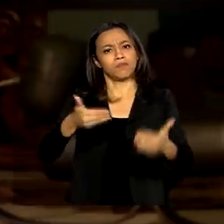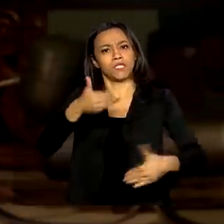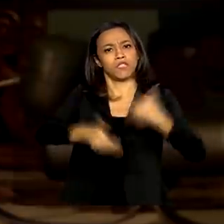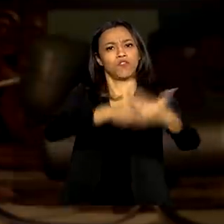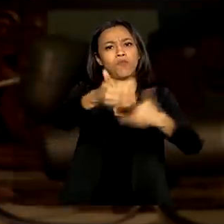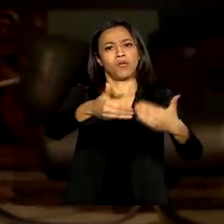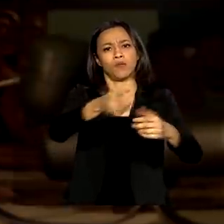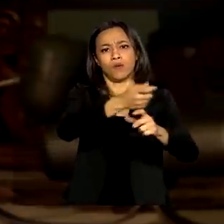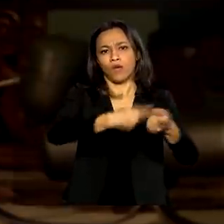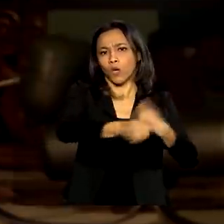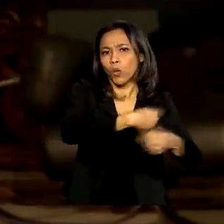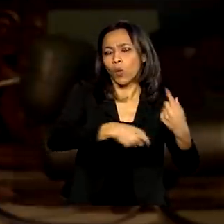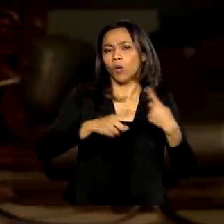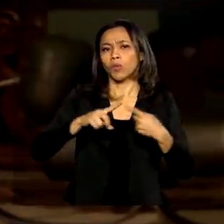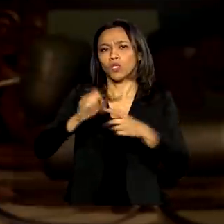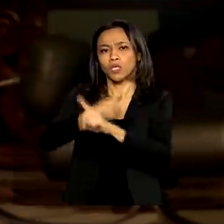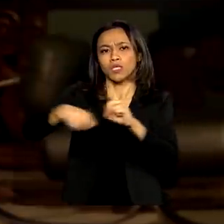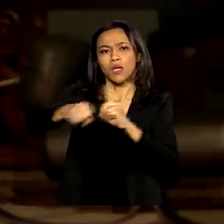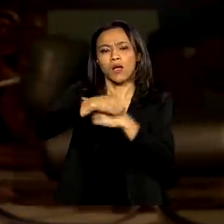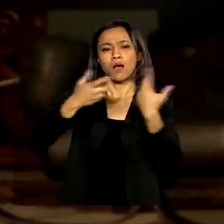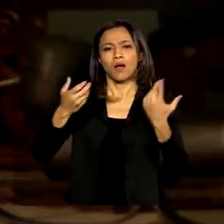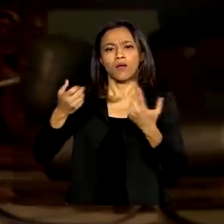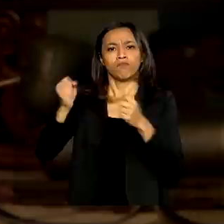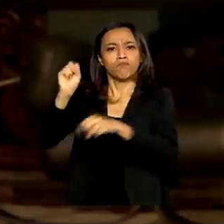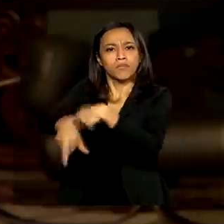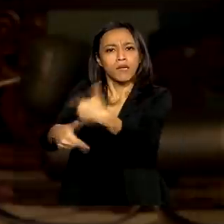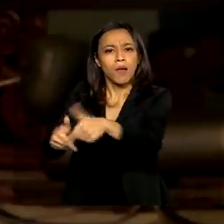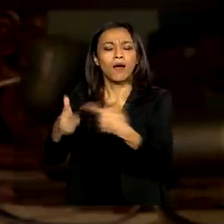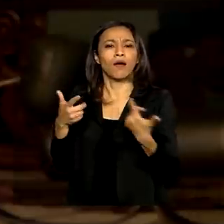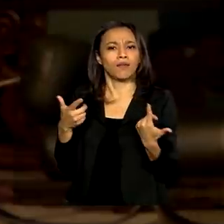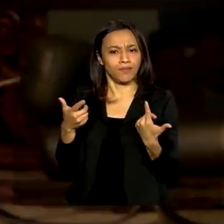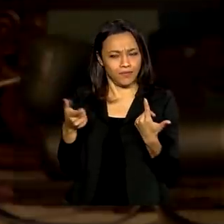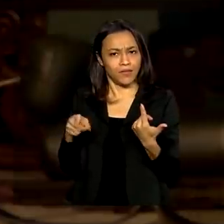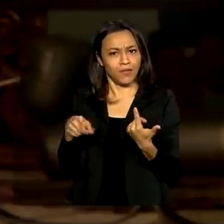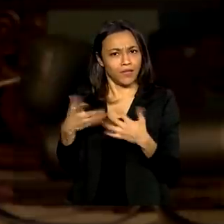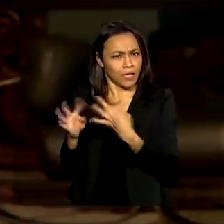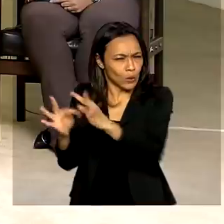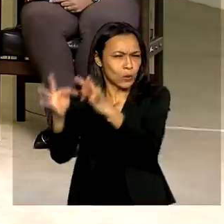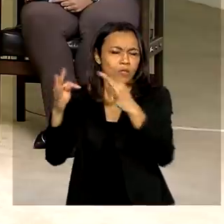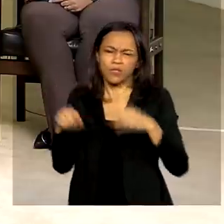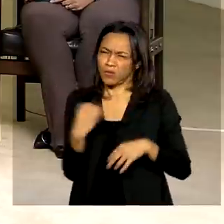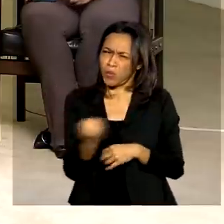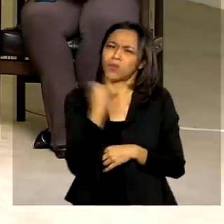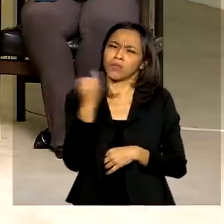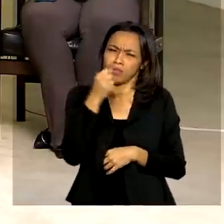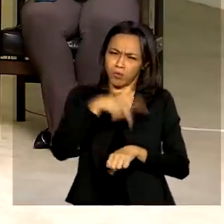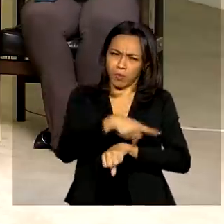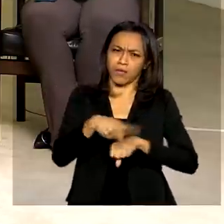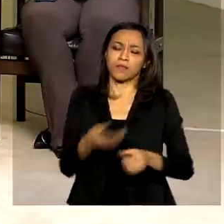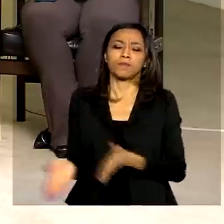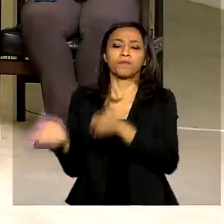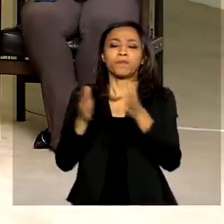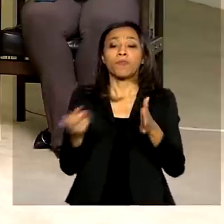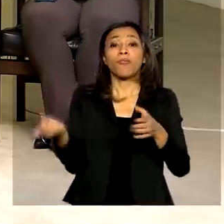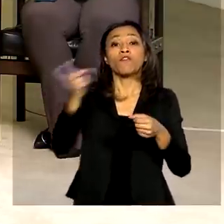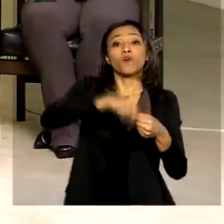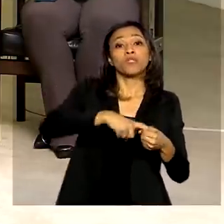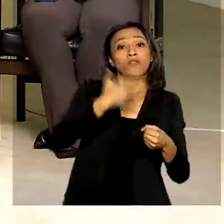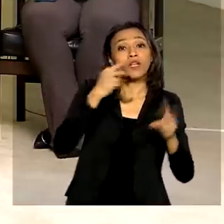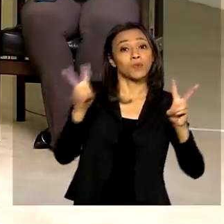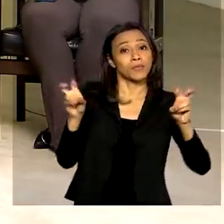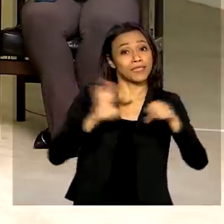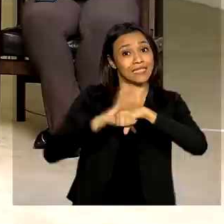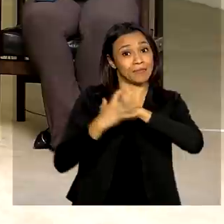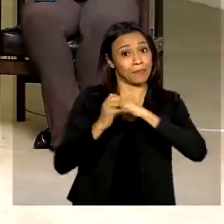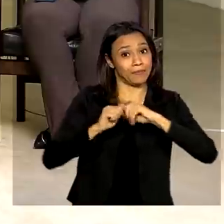desenvolvimento social, empregos, conhecimento, tecnologia, então é lei extremamente importante para o país. Ministro, agora voltando a falar sobre a questão da pandemia,